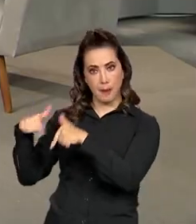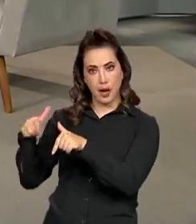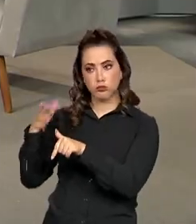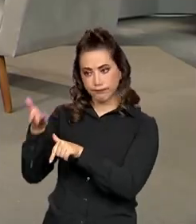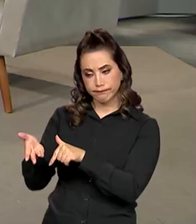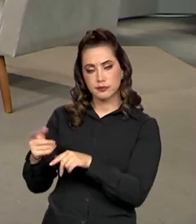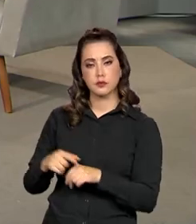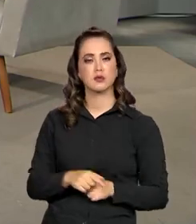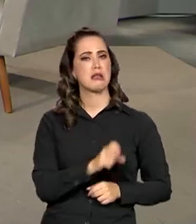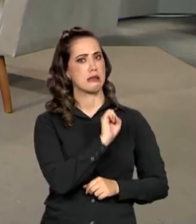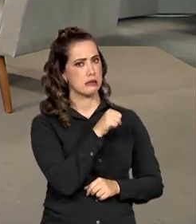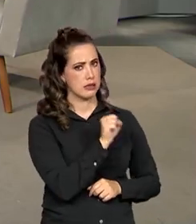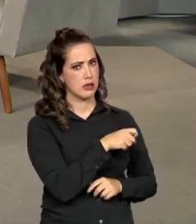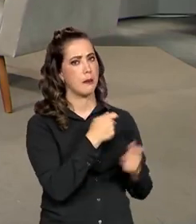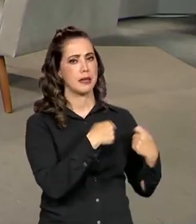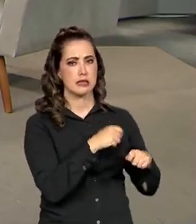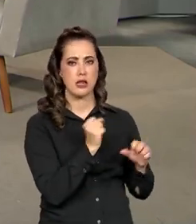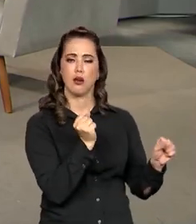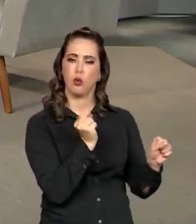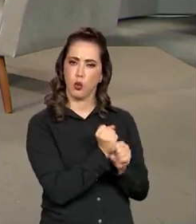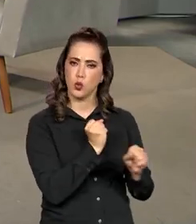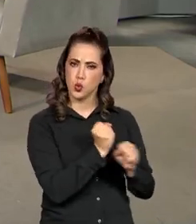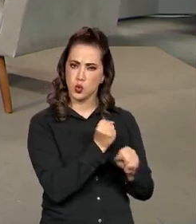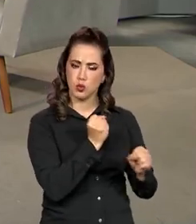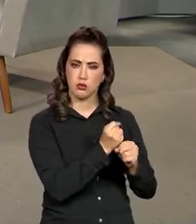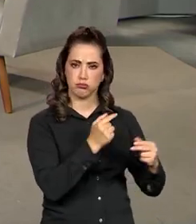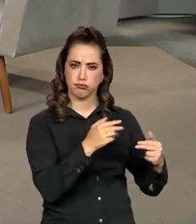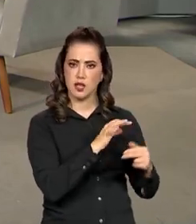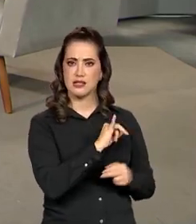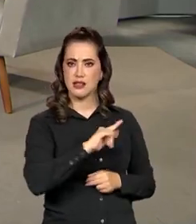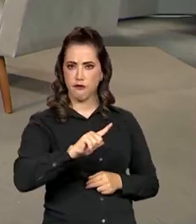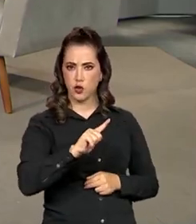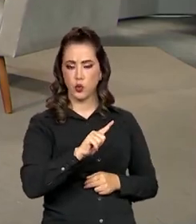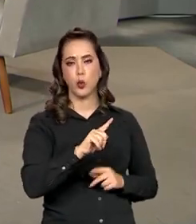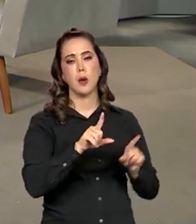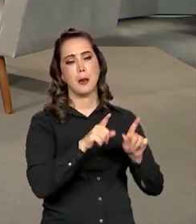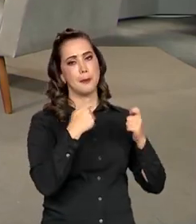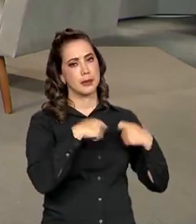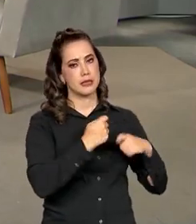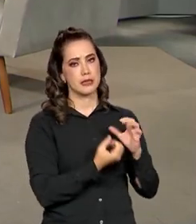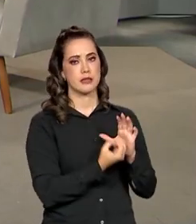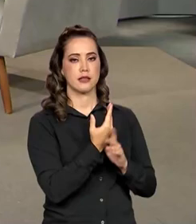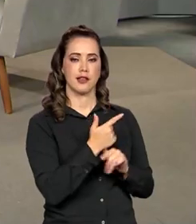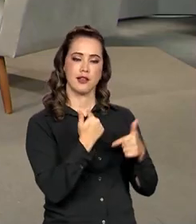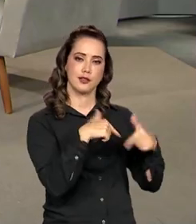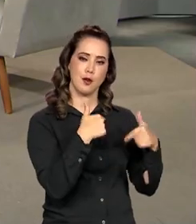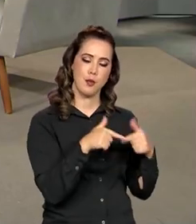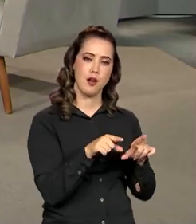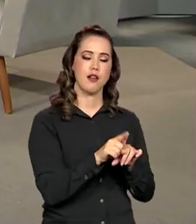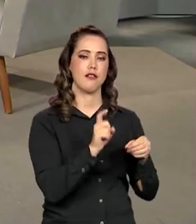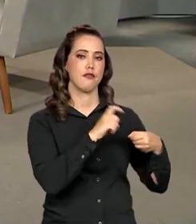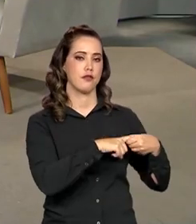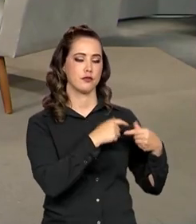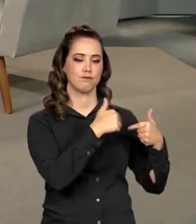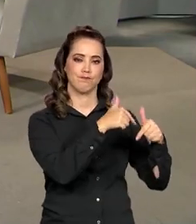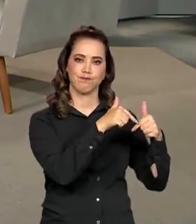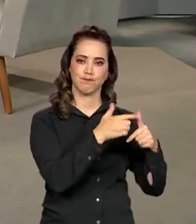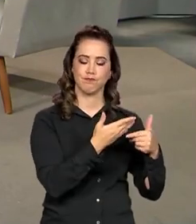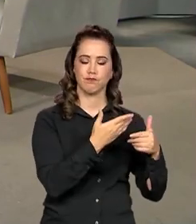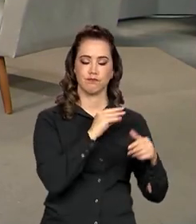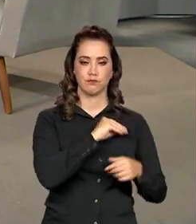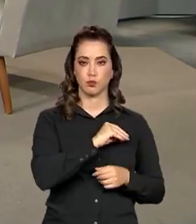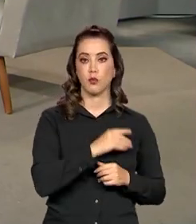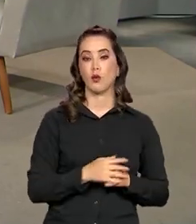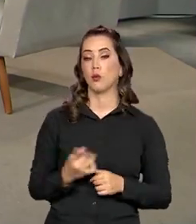seguramente vai um grande impacto na retomada do crescimento da economia e na geração de empregos. O senhor